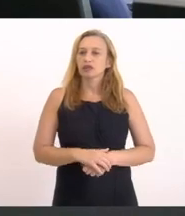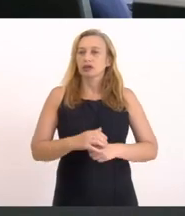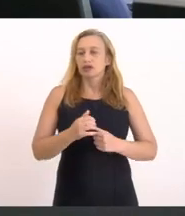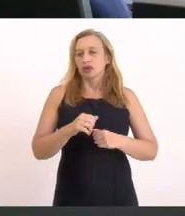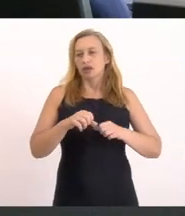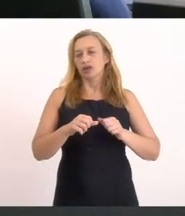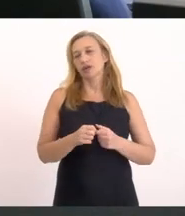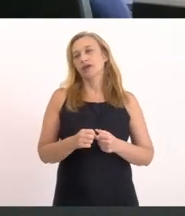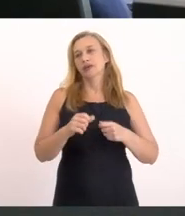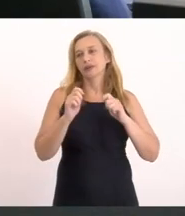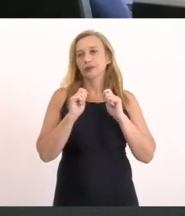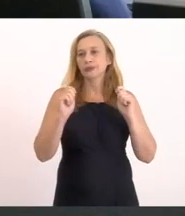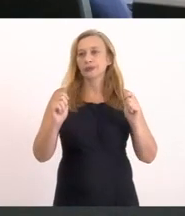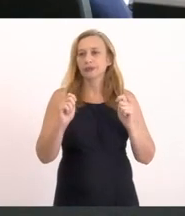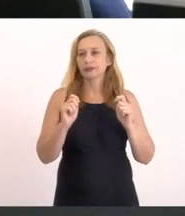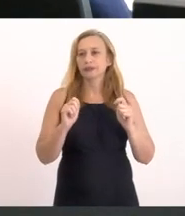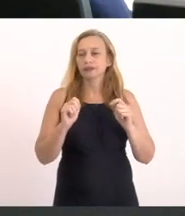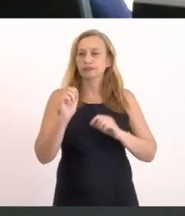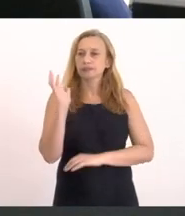deputado Carlos Mink